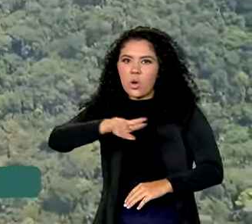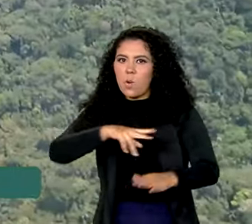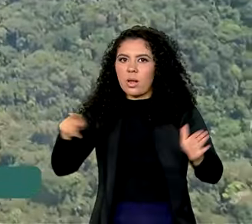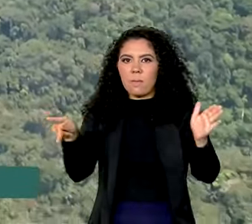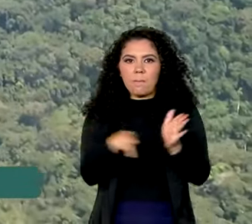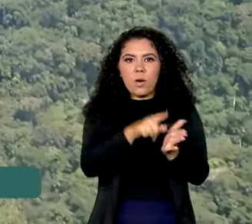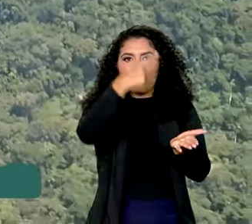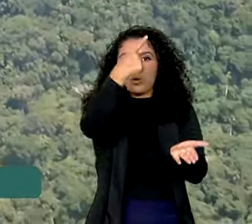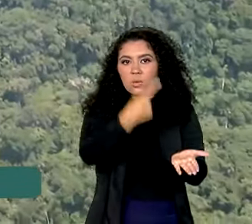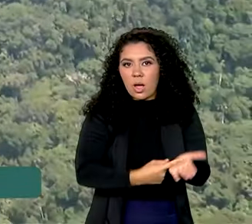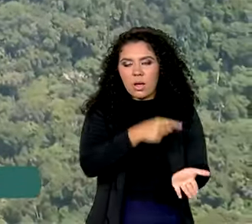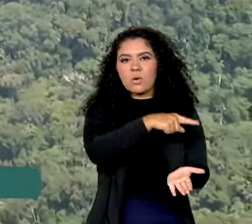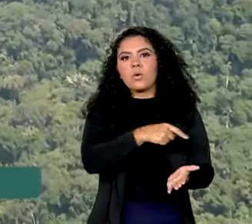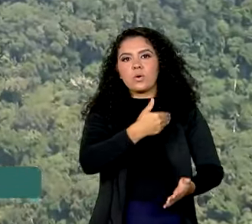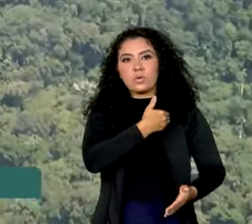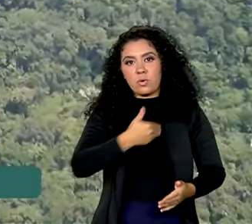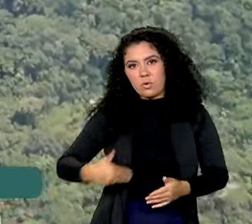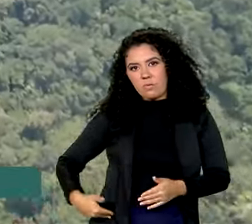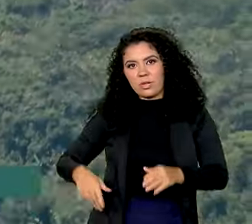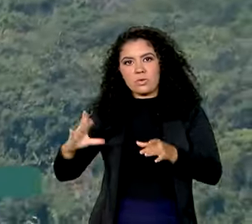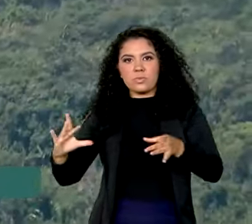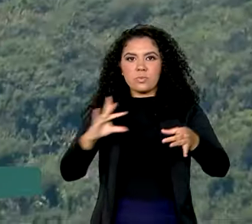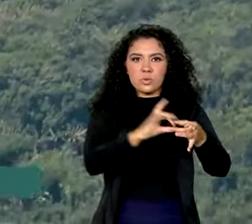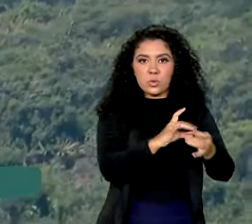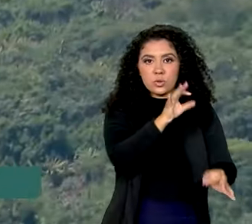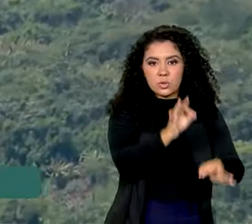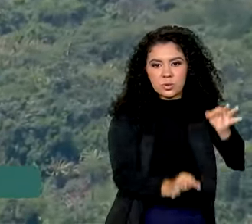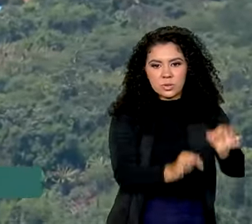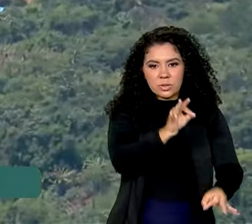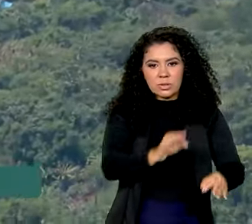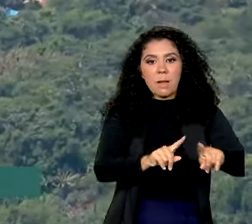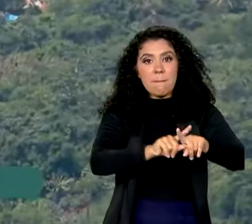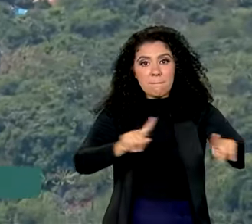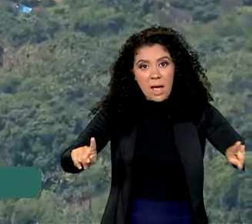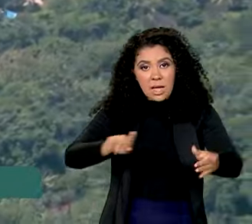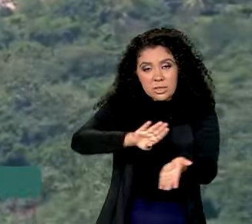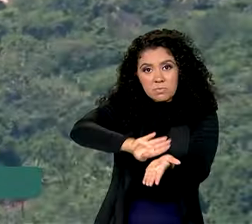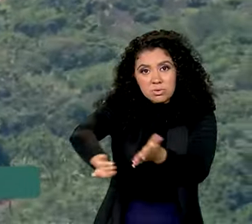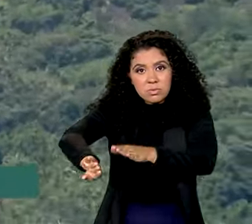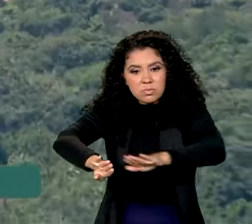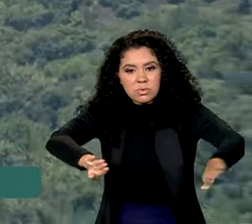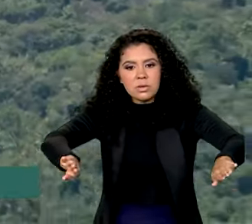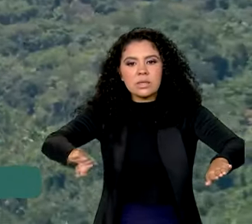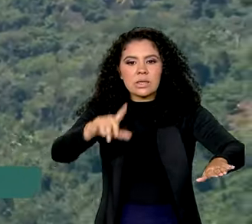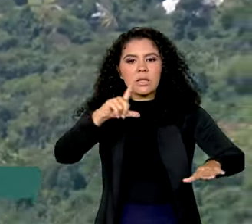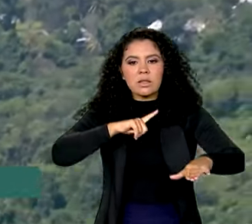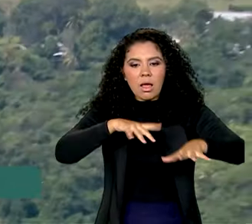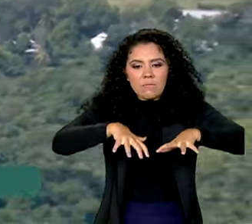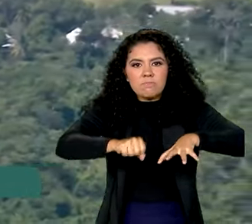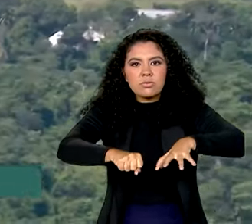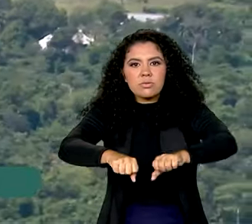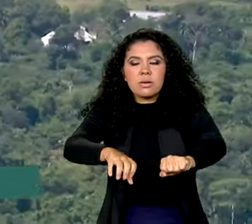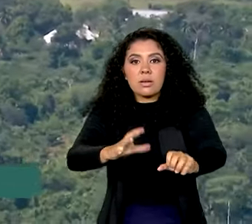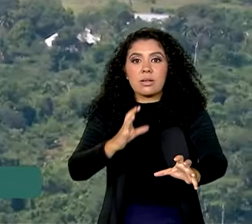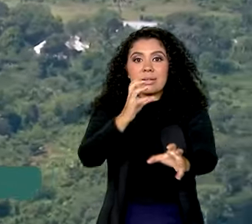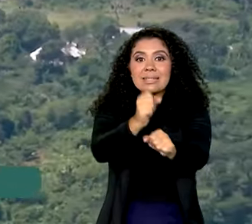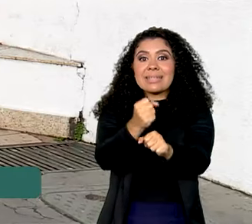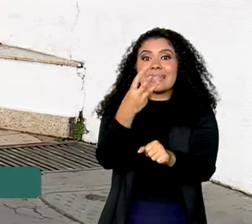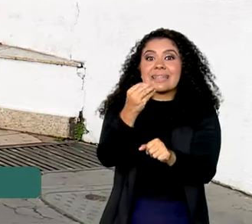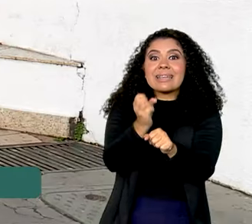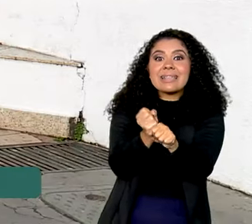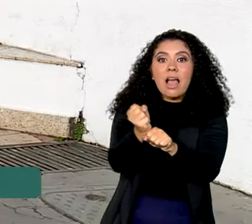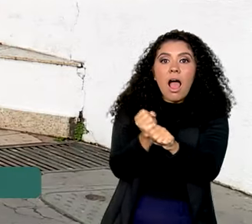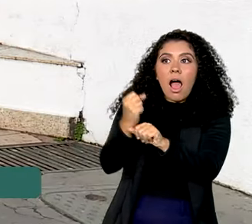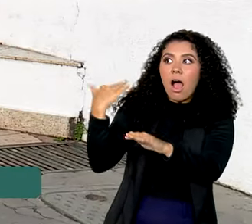desintrusão do governo com a justiça, mas a desintrusão estava em disputa há cerca de 30 anos.